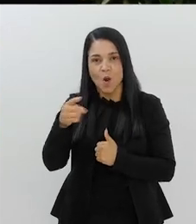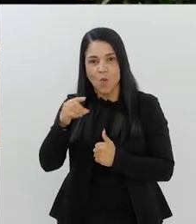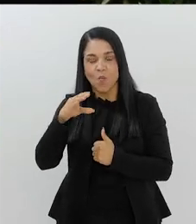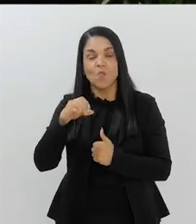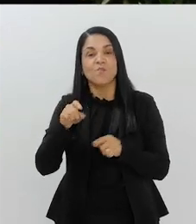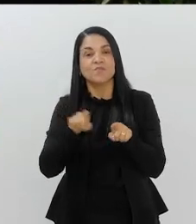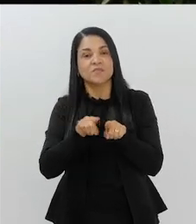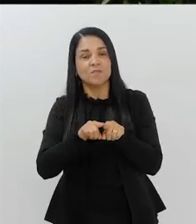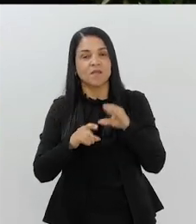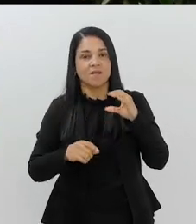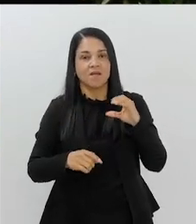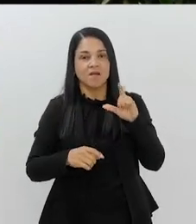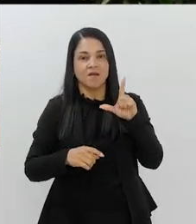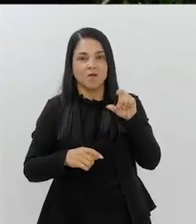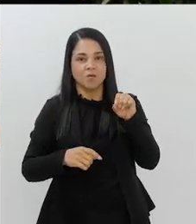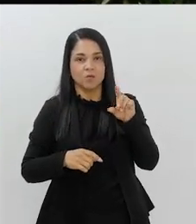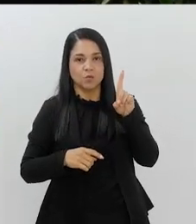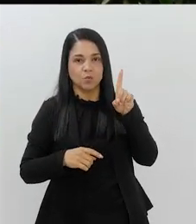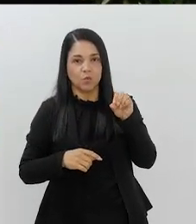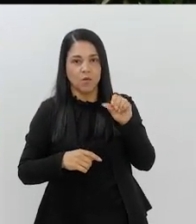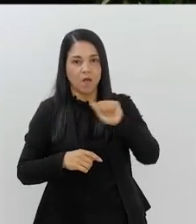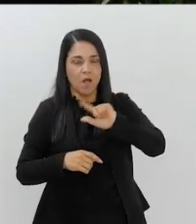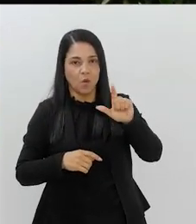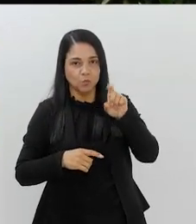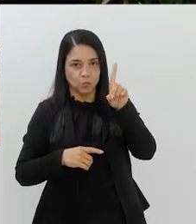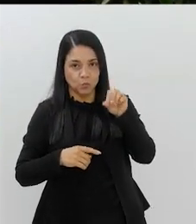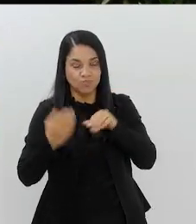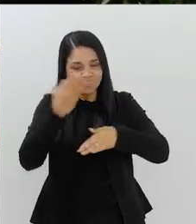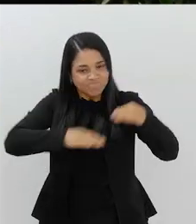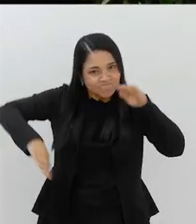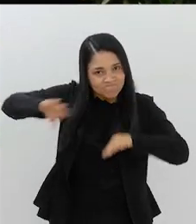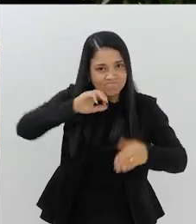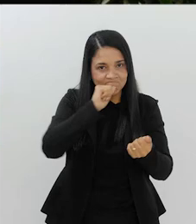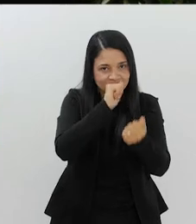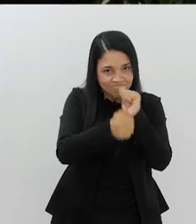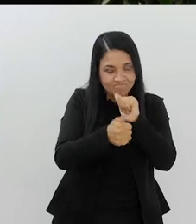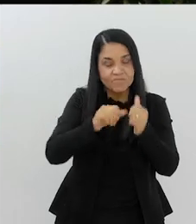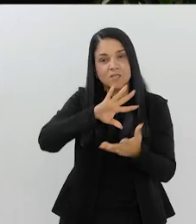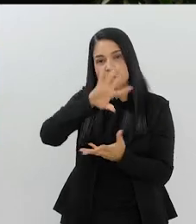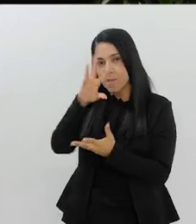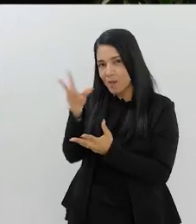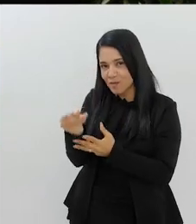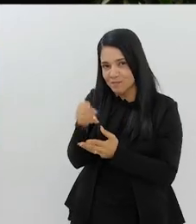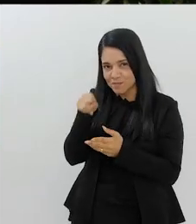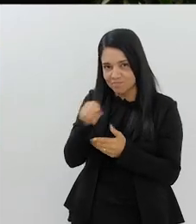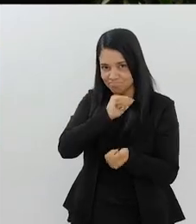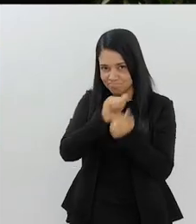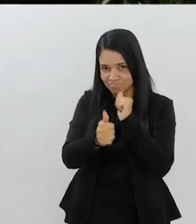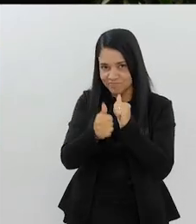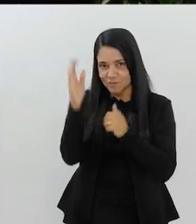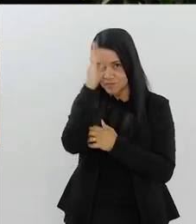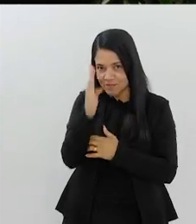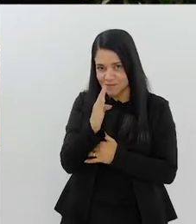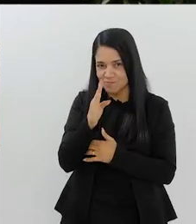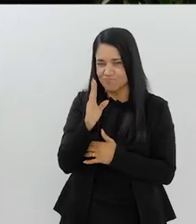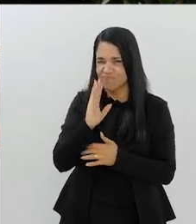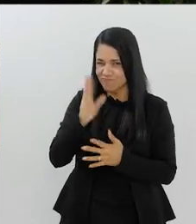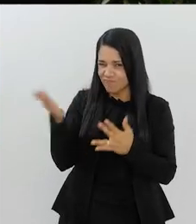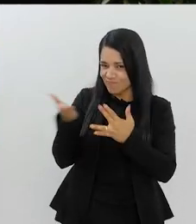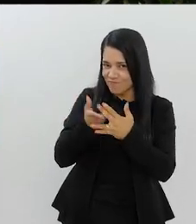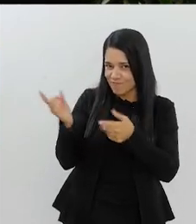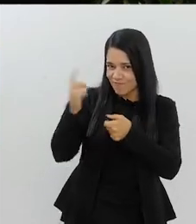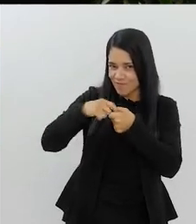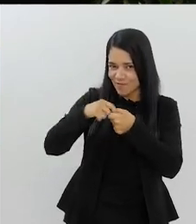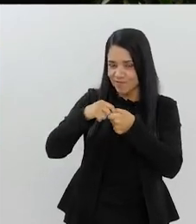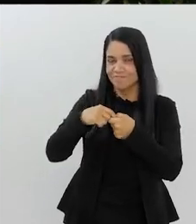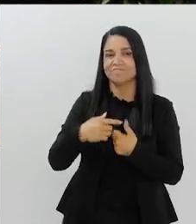Clodoaldo Silva, atleta exemplar não só da natação, mas do esporte paralímpico aqui do Brasil. Já, já, na segunda